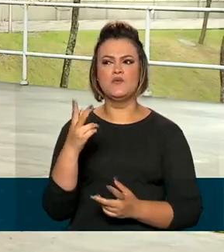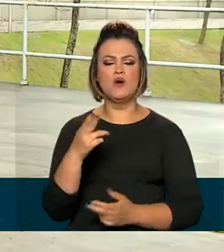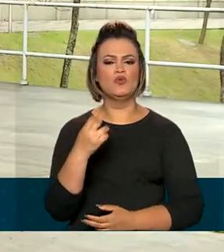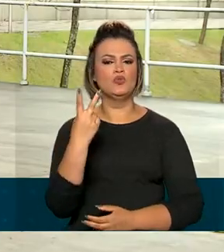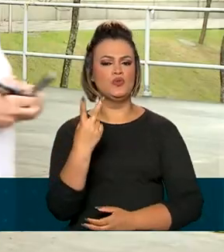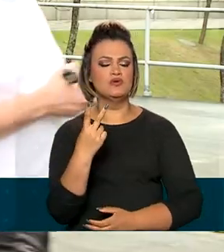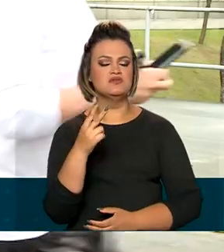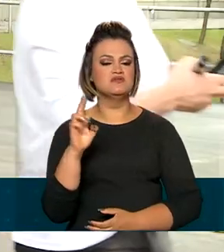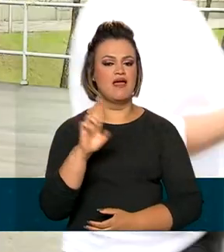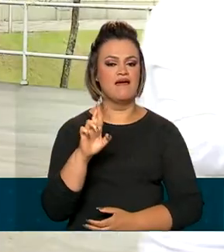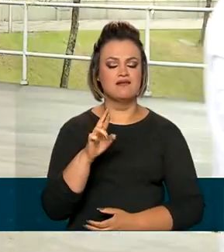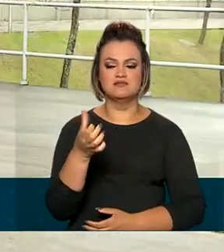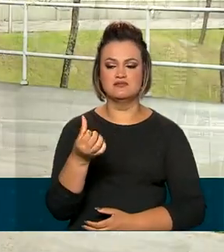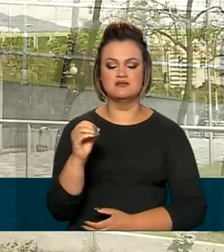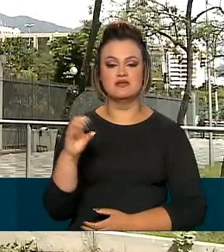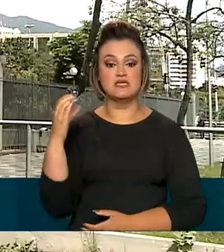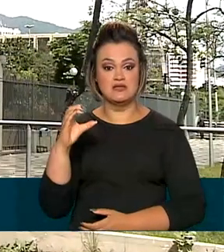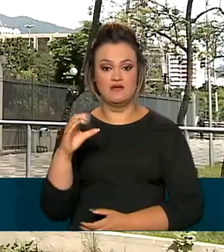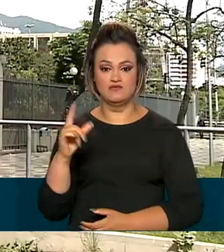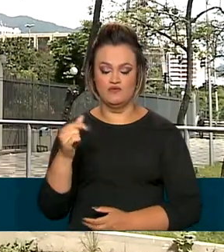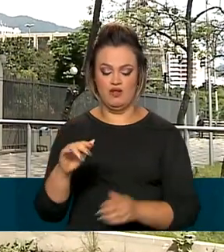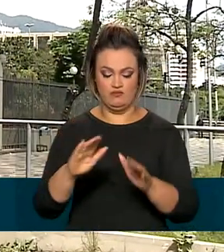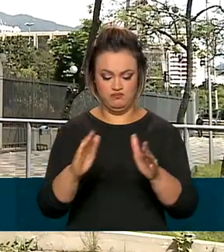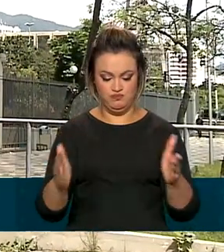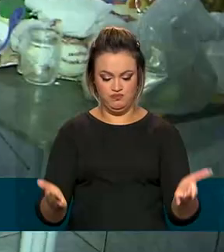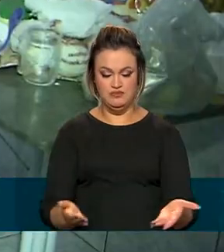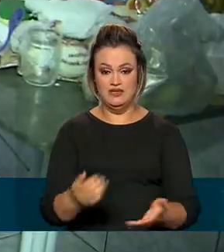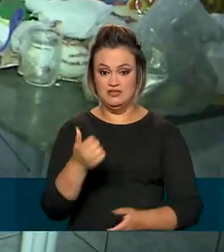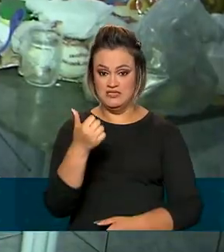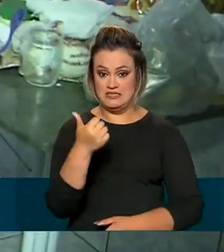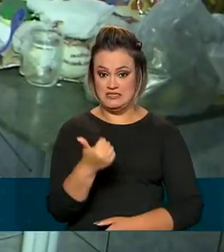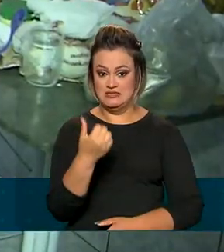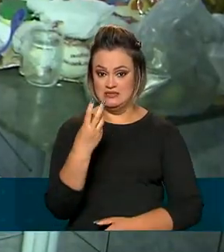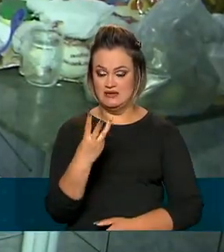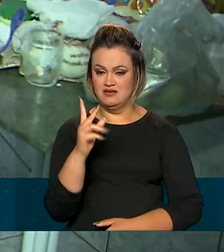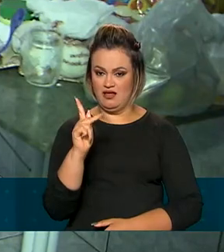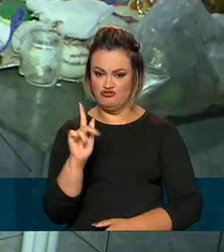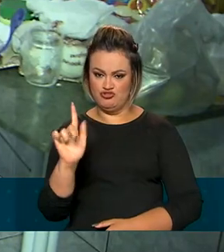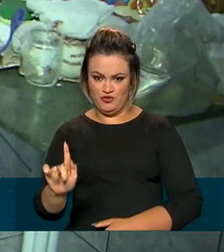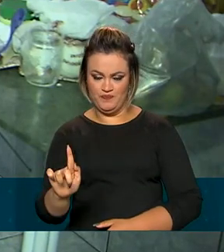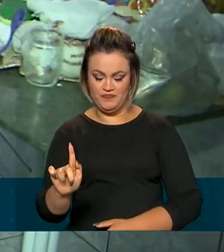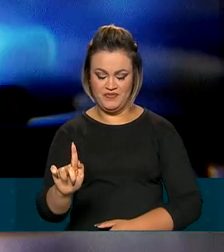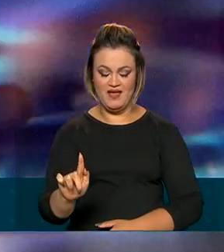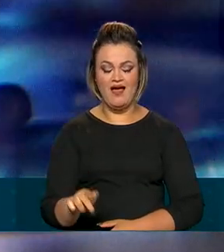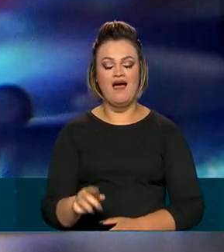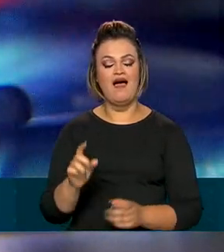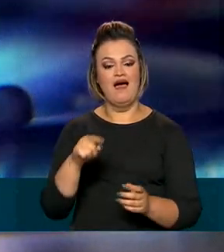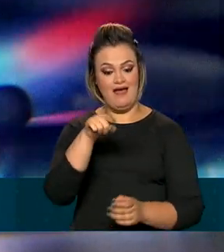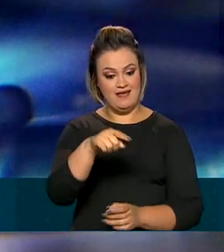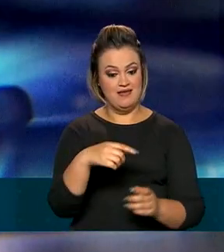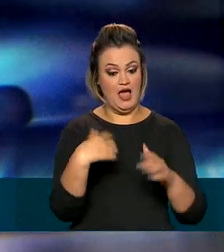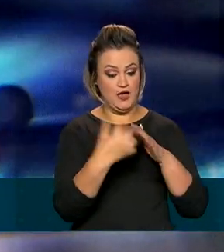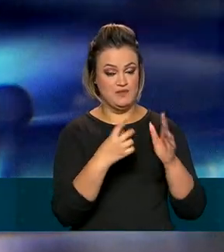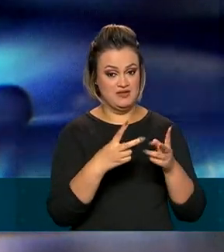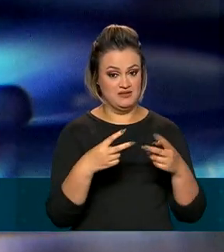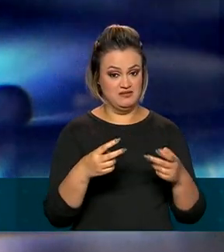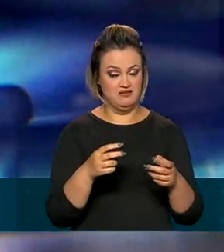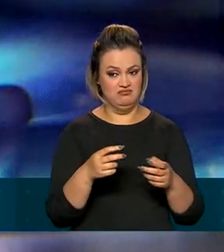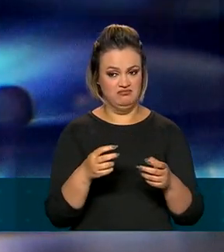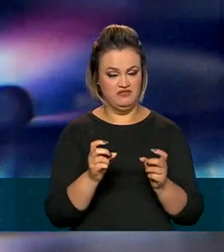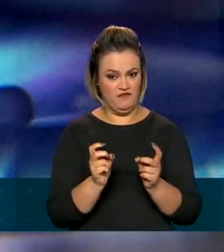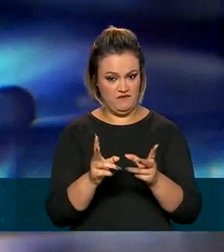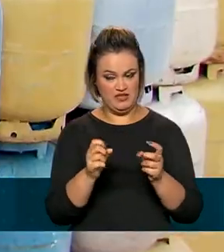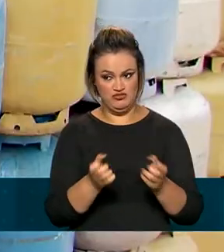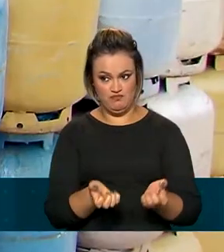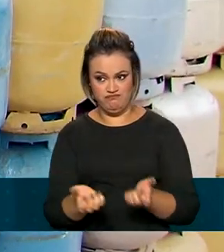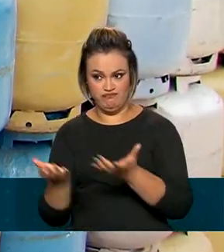,60 pelo botijão de 13 quilos. Assim, a partir de hoje, o preço da Petrobras para as distribuidoras será